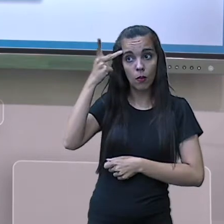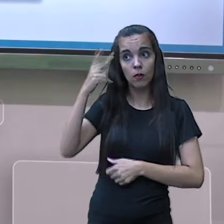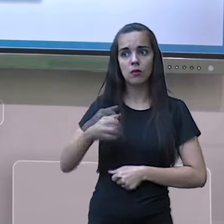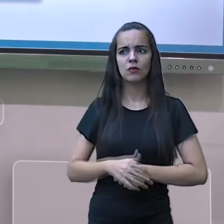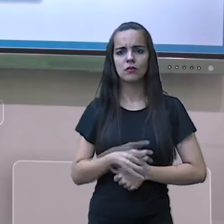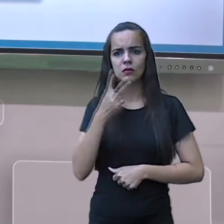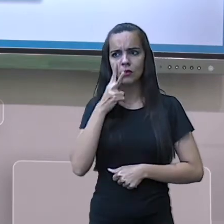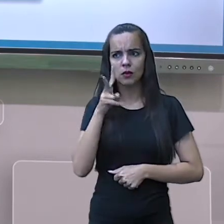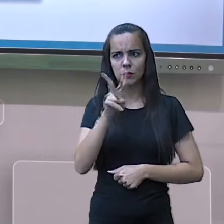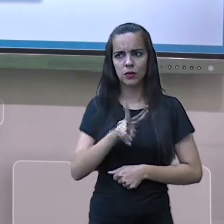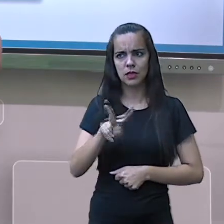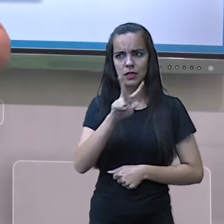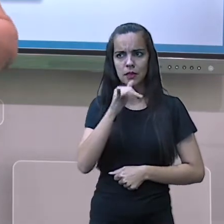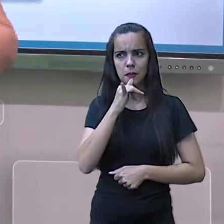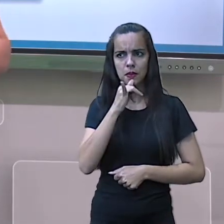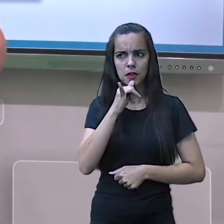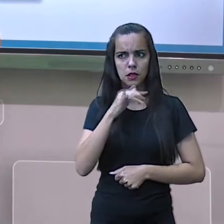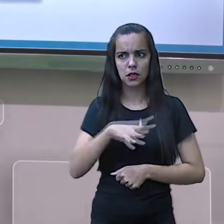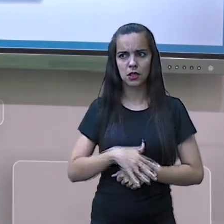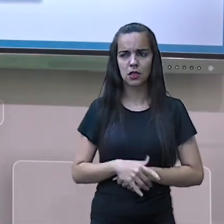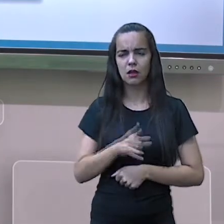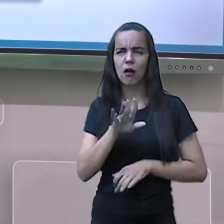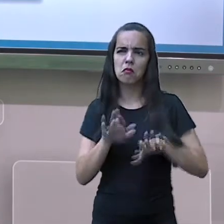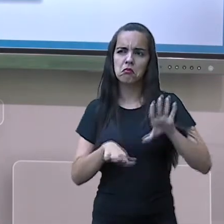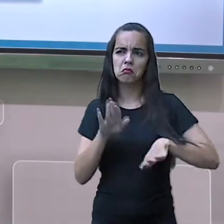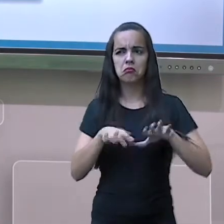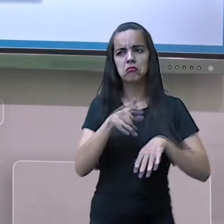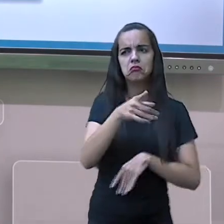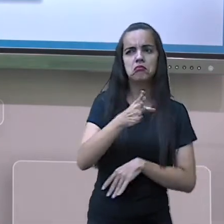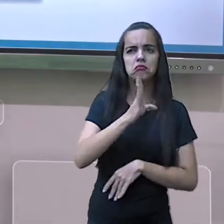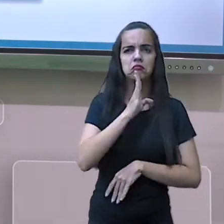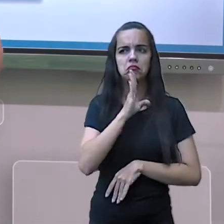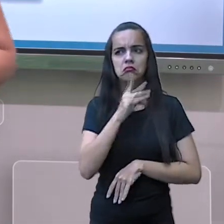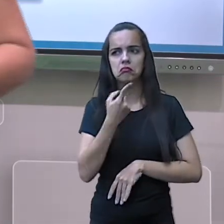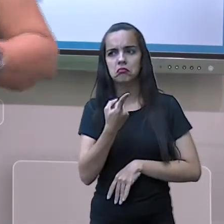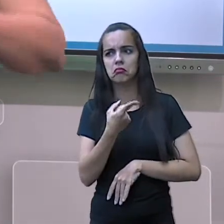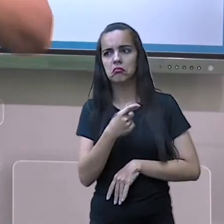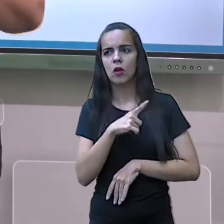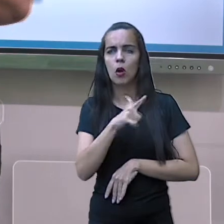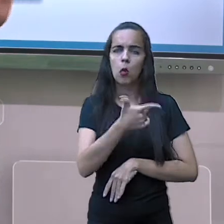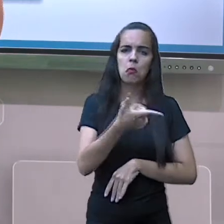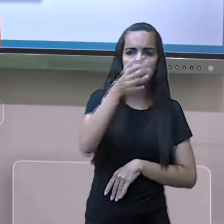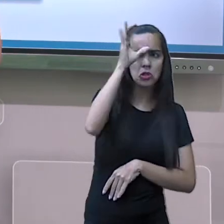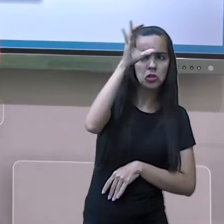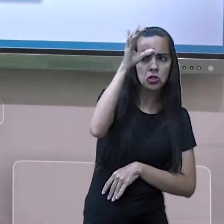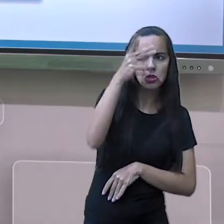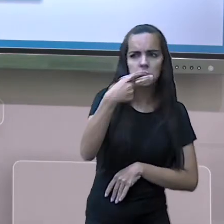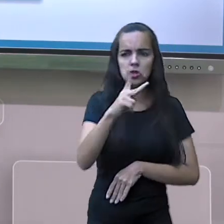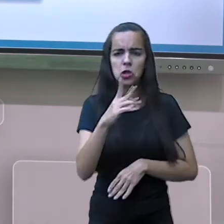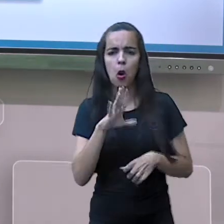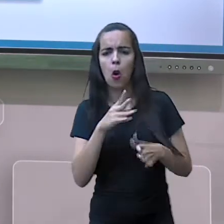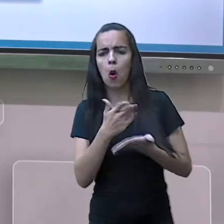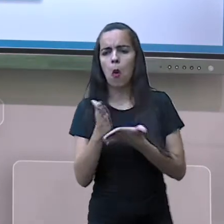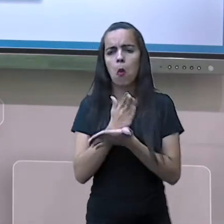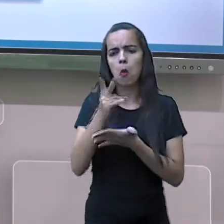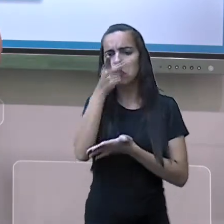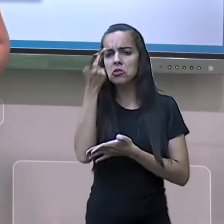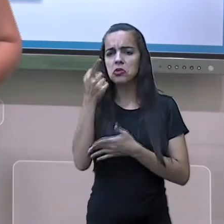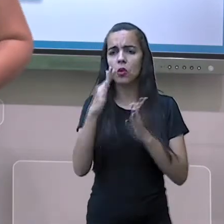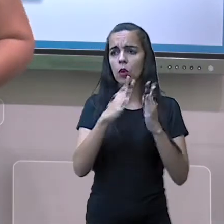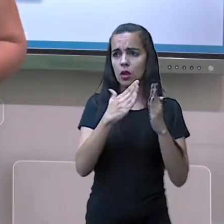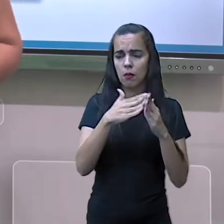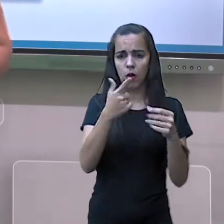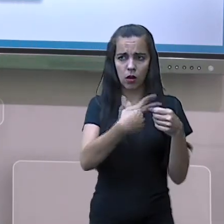Observe, por exemplo, você talvez conheça alguém, tem uma tia, alguém que mora em uma cidade menor que